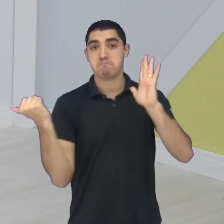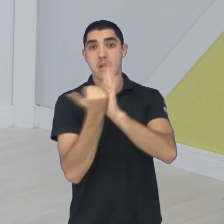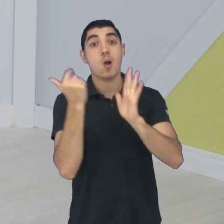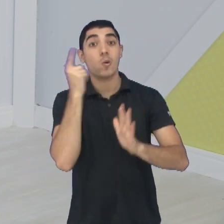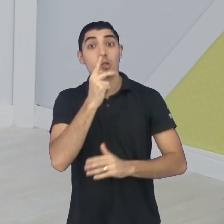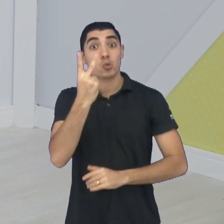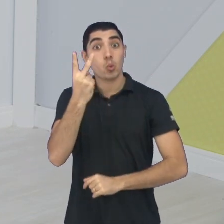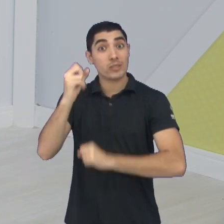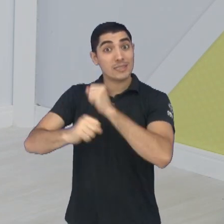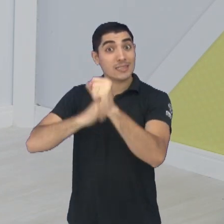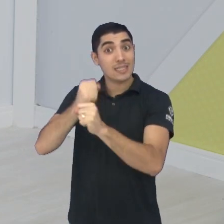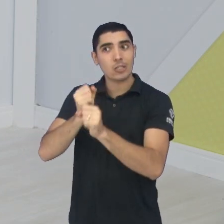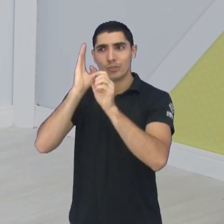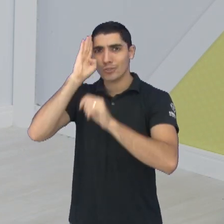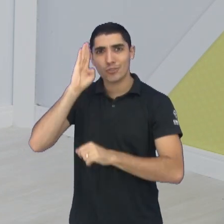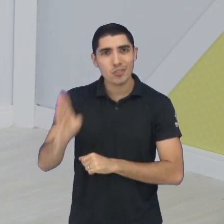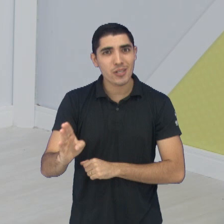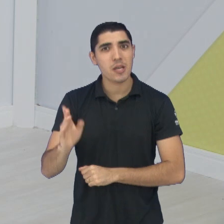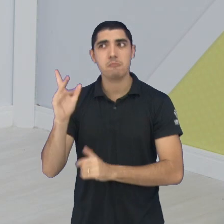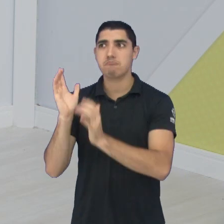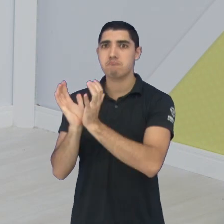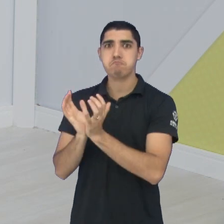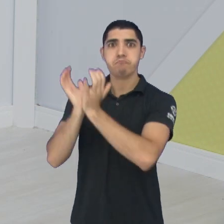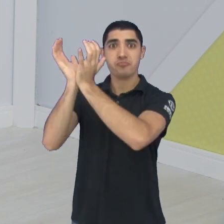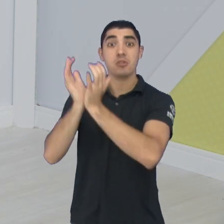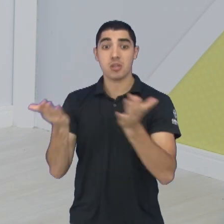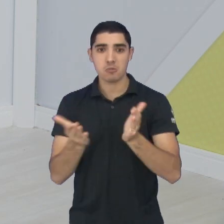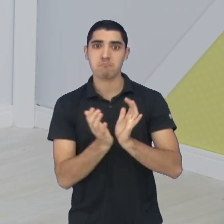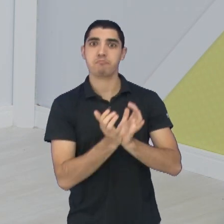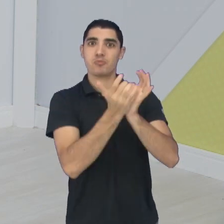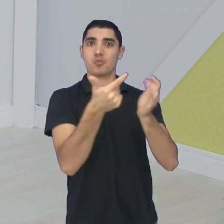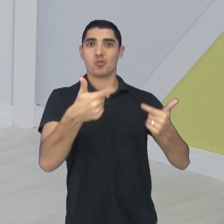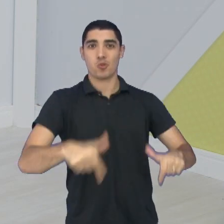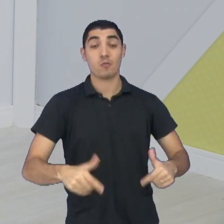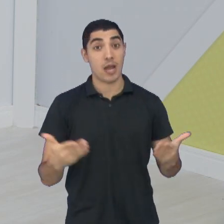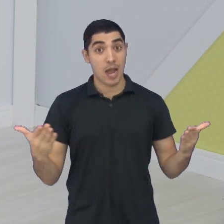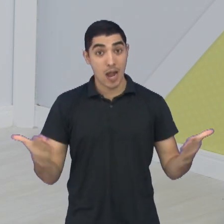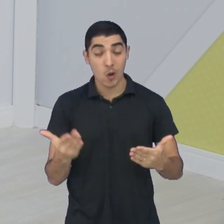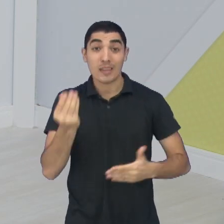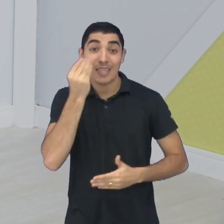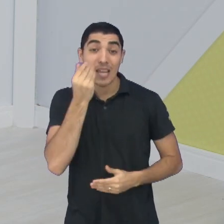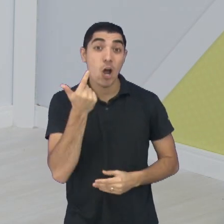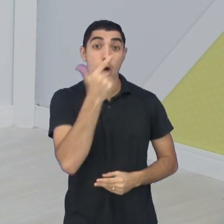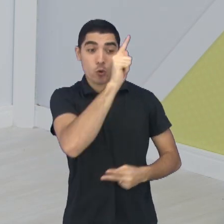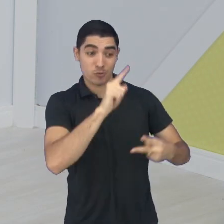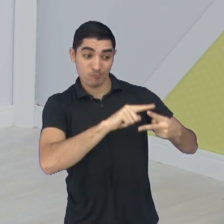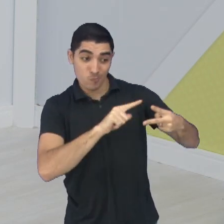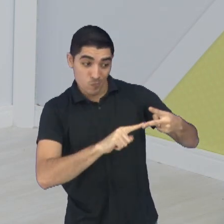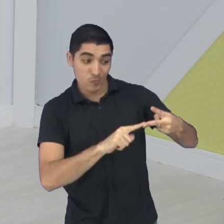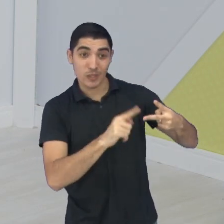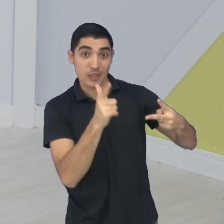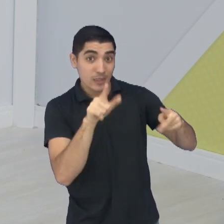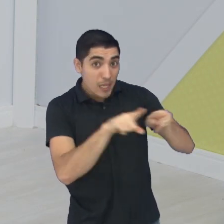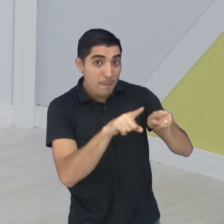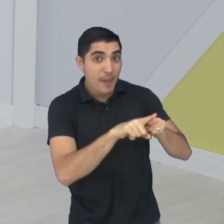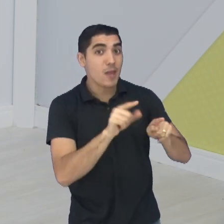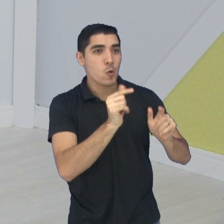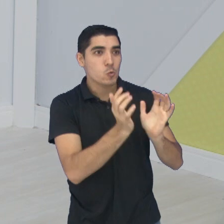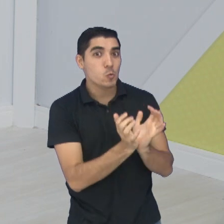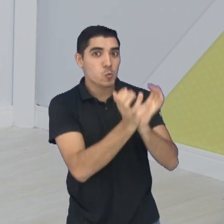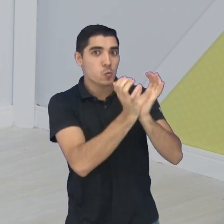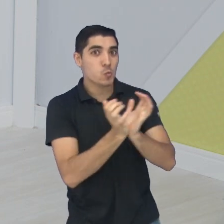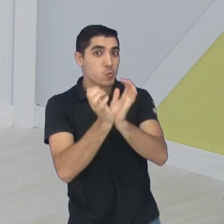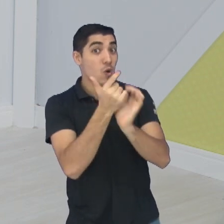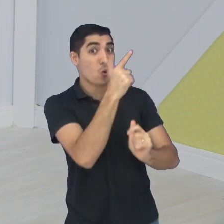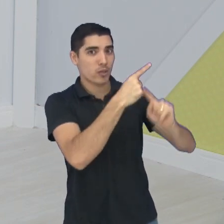da modalidade de forma inédita. Agora o time se prepara para buscar outro bi. Quem vai contar essa história para você é o nosso